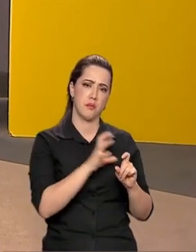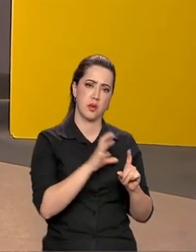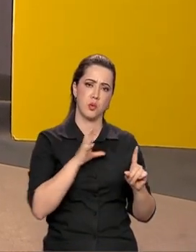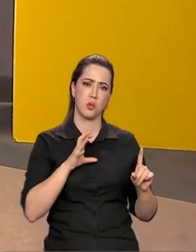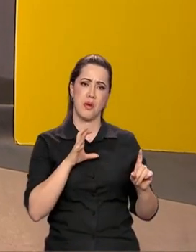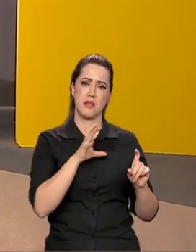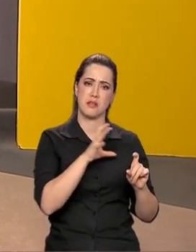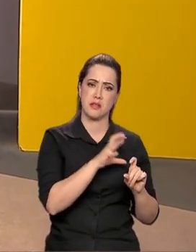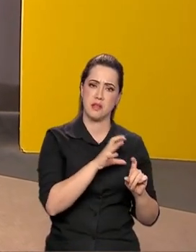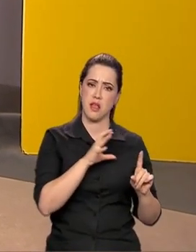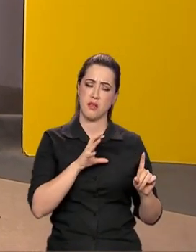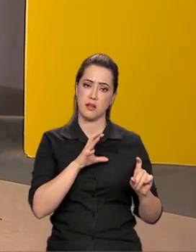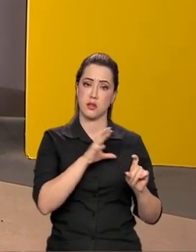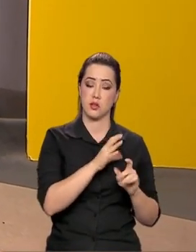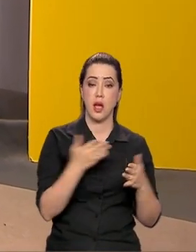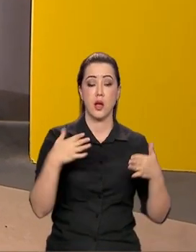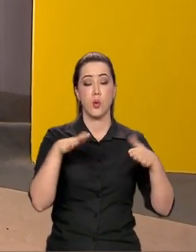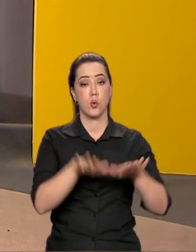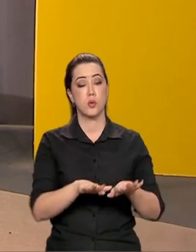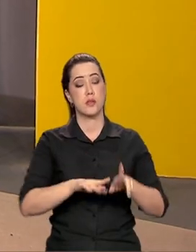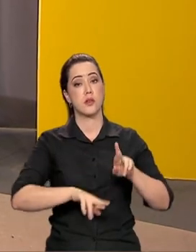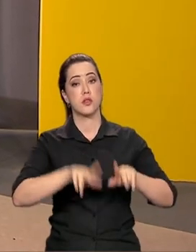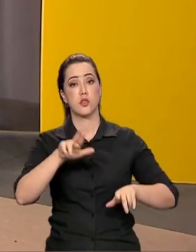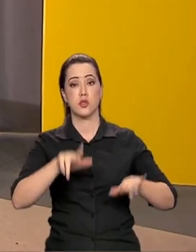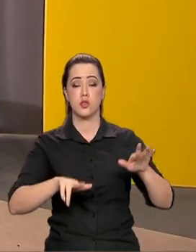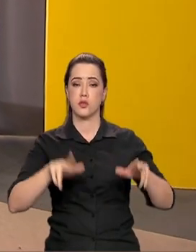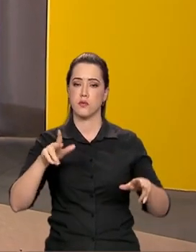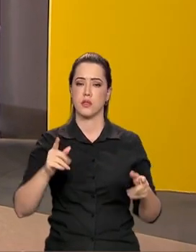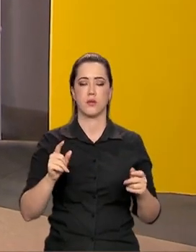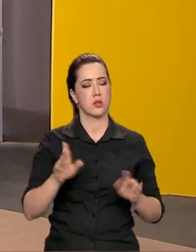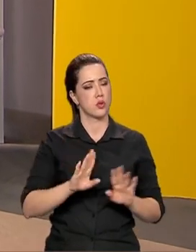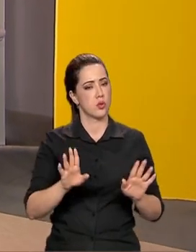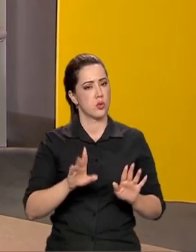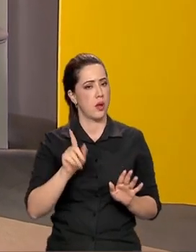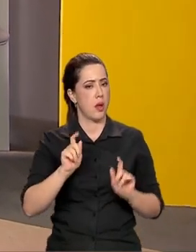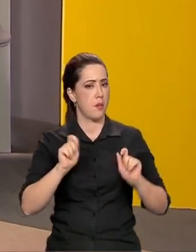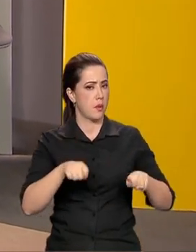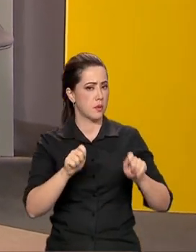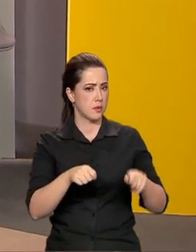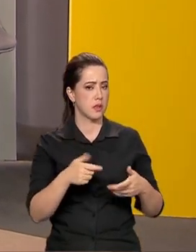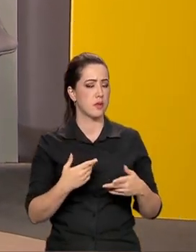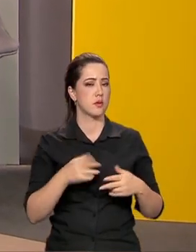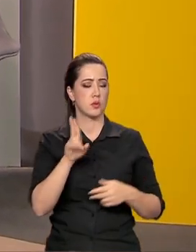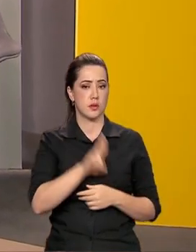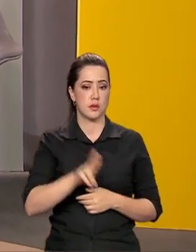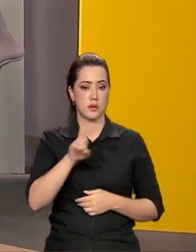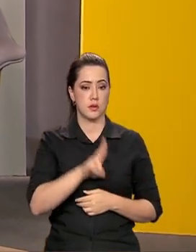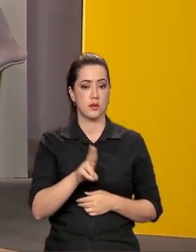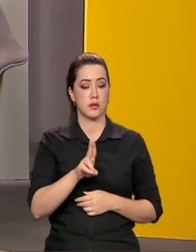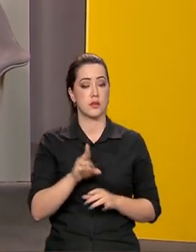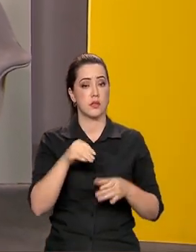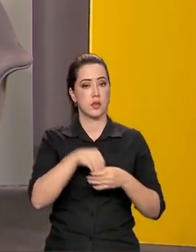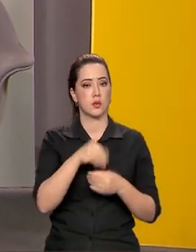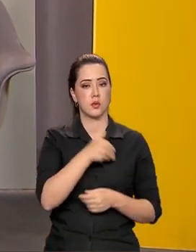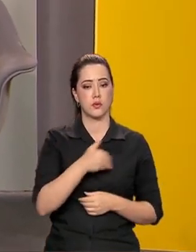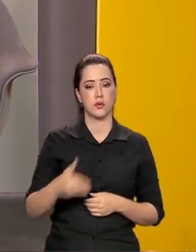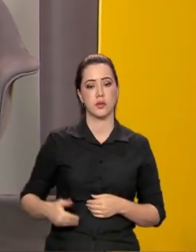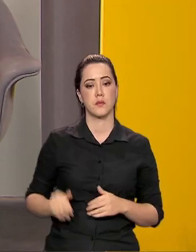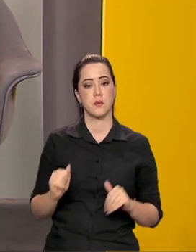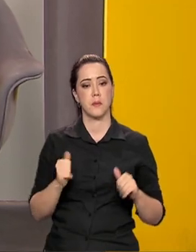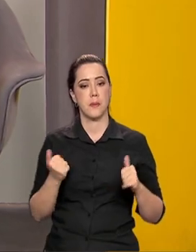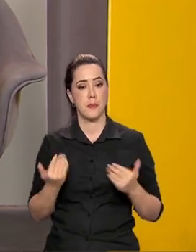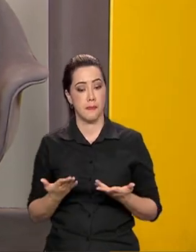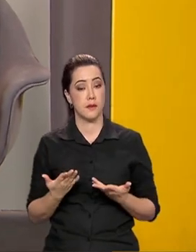reportagem, a inclusão e a diversidade ainda não são práticas totalmente disseminadas na esfera pública. Foi justamente